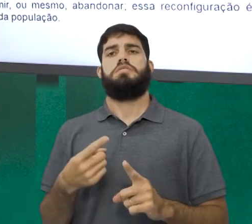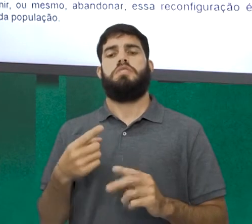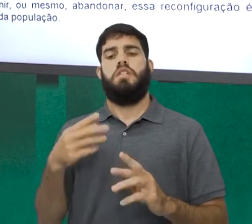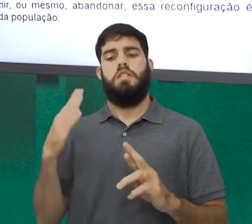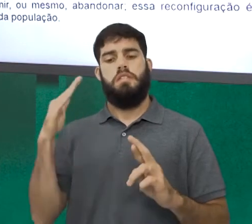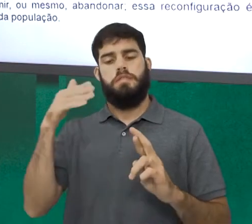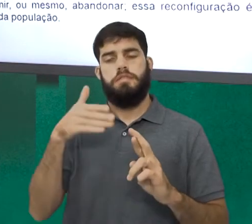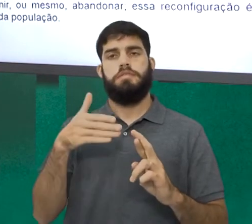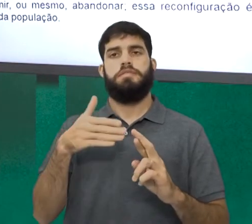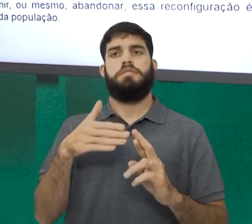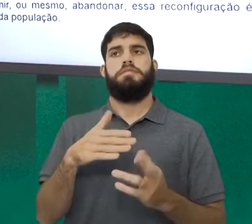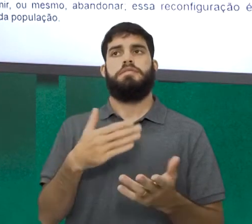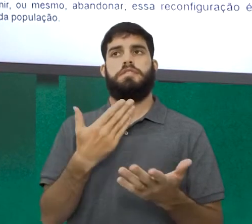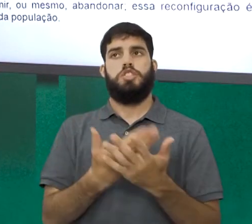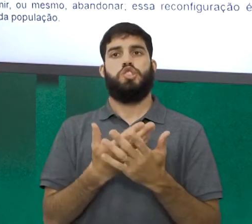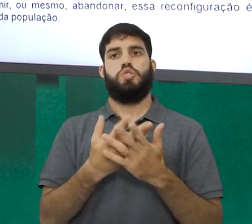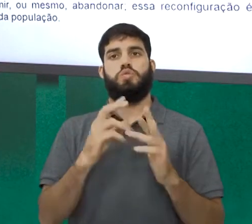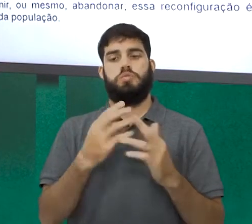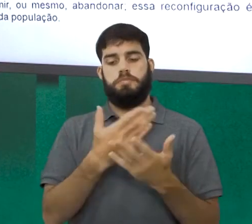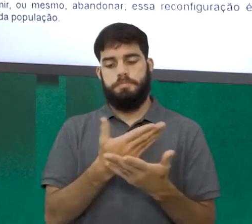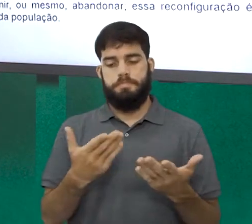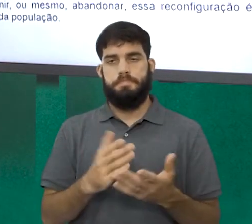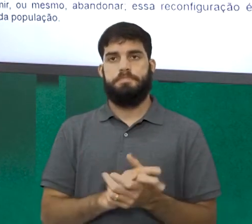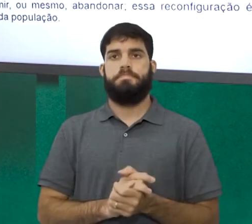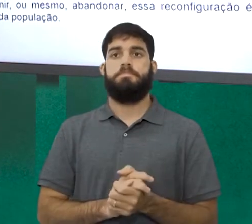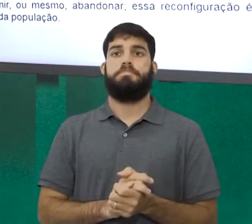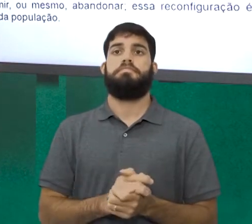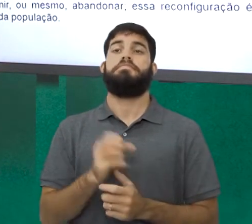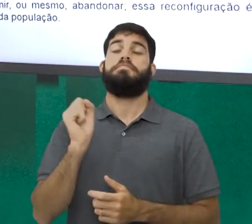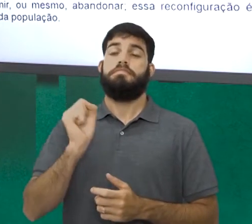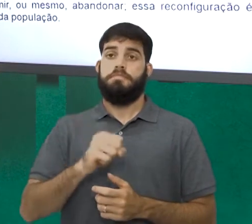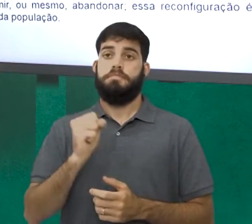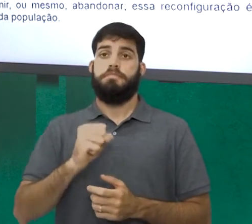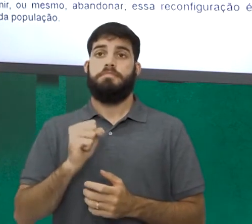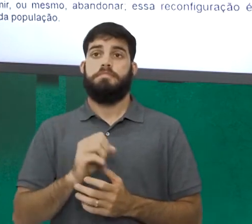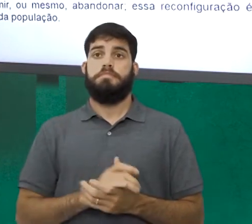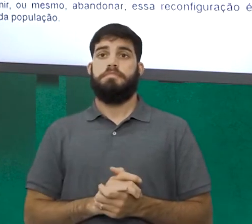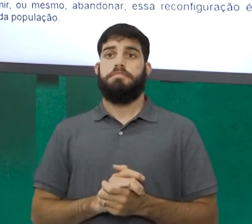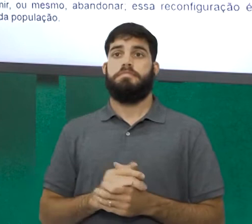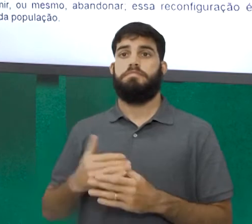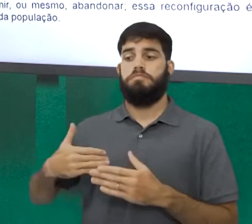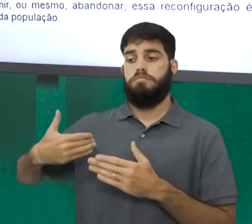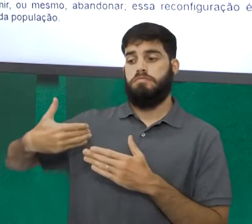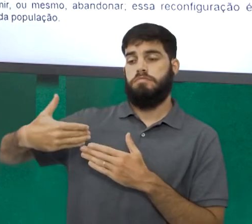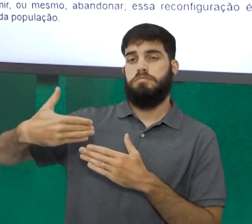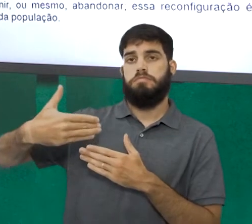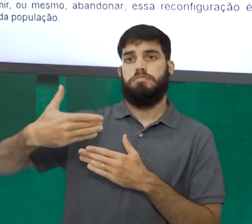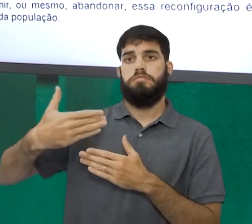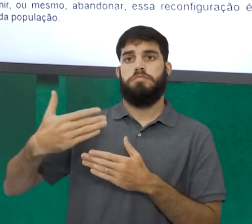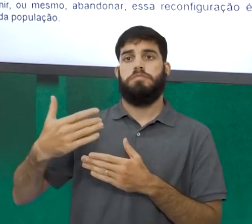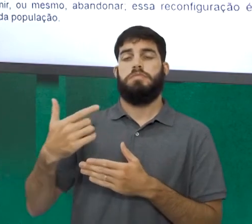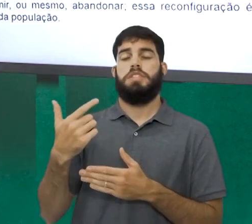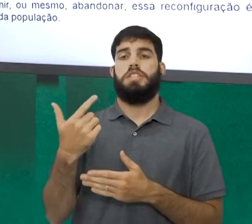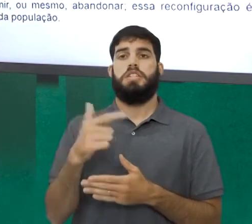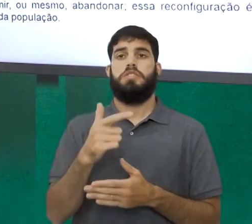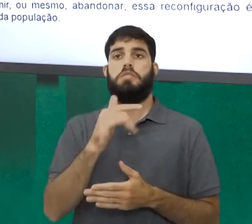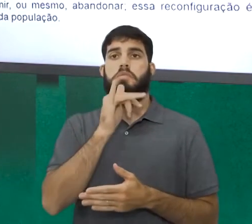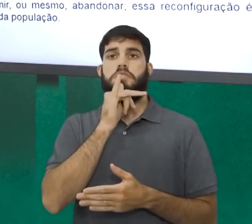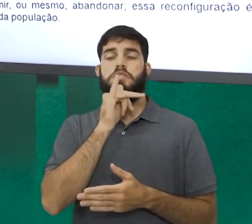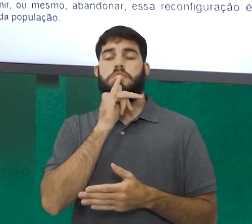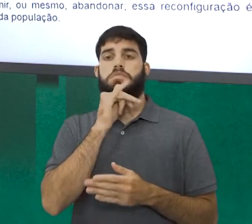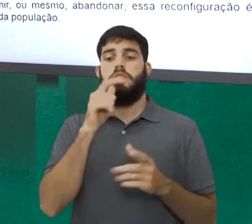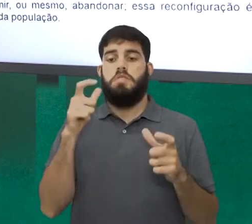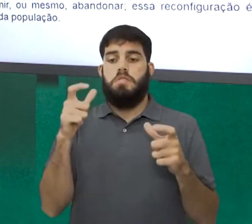nesses estudos sobre a urbanização brasileira. E, sim, de lá para cá, não houve, em nenhum momento, uma redução da